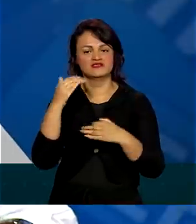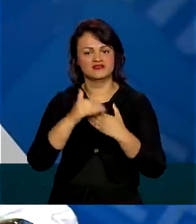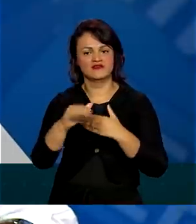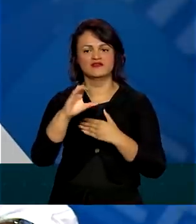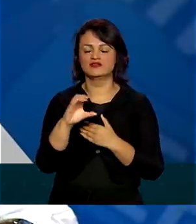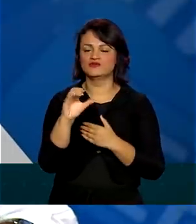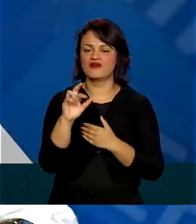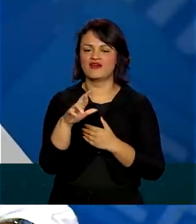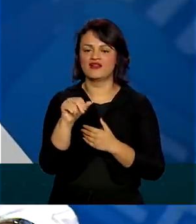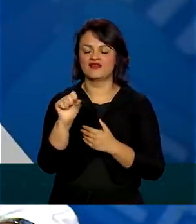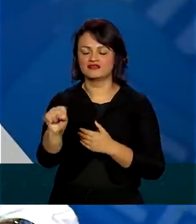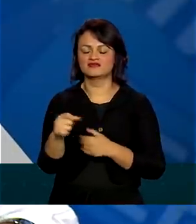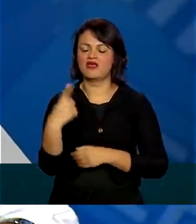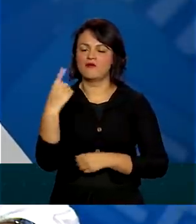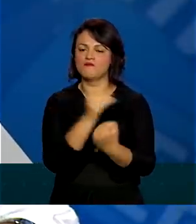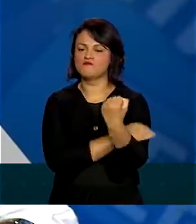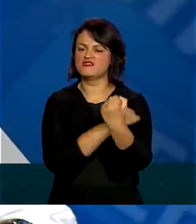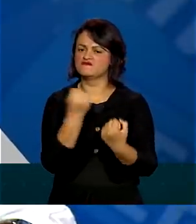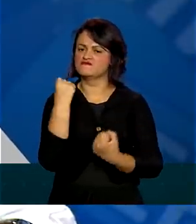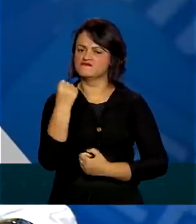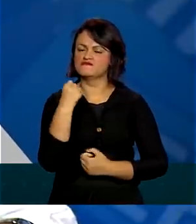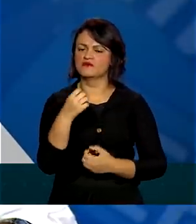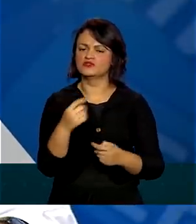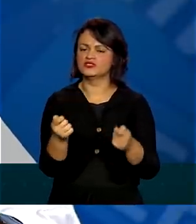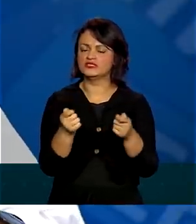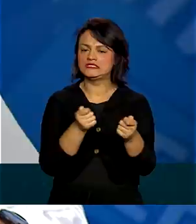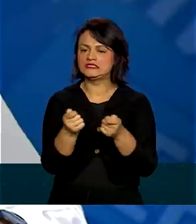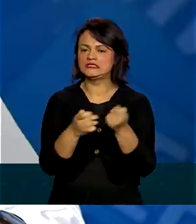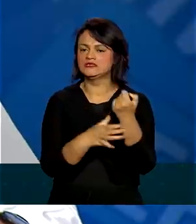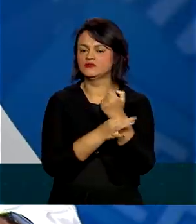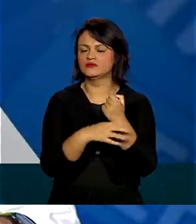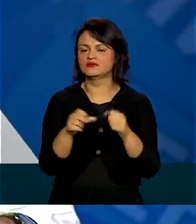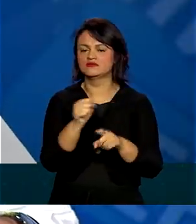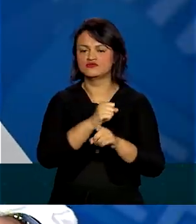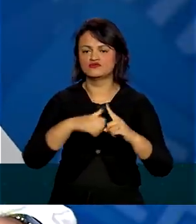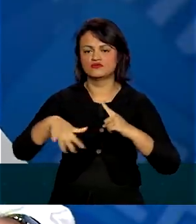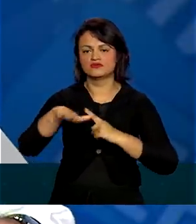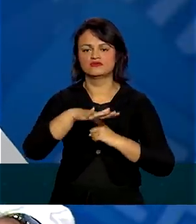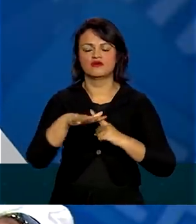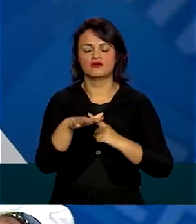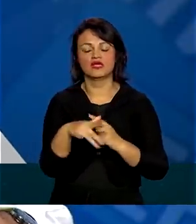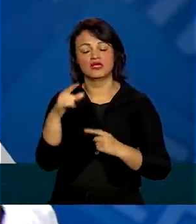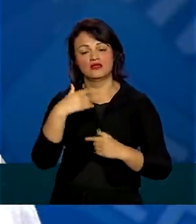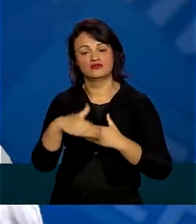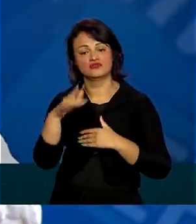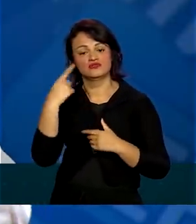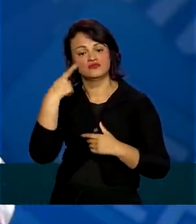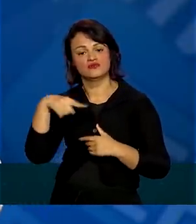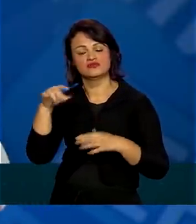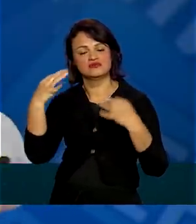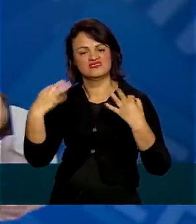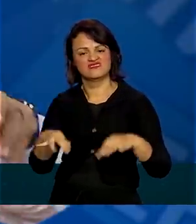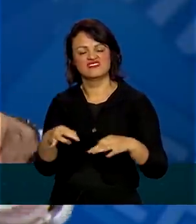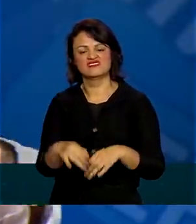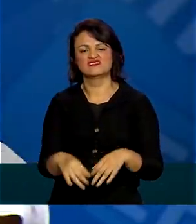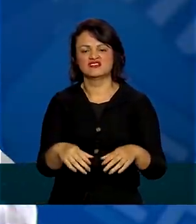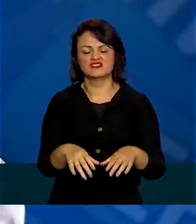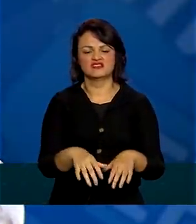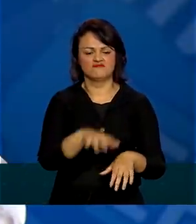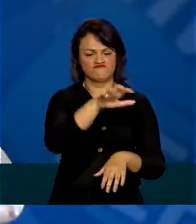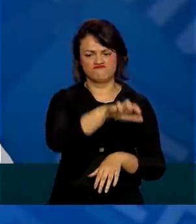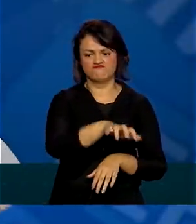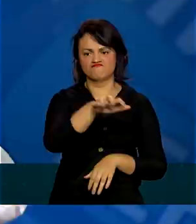que é um braço muito forte da Seguridade Social, temos certeza que esses centros